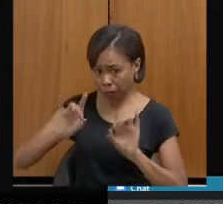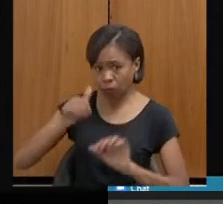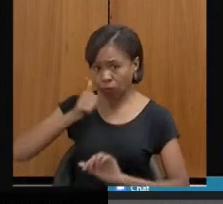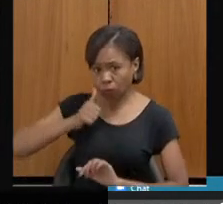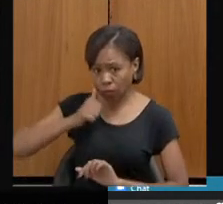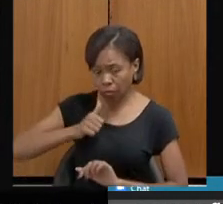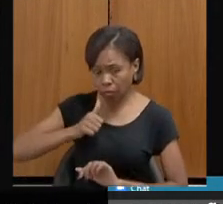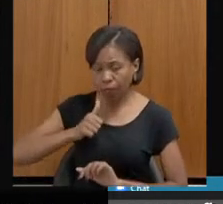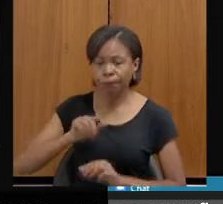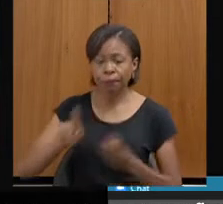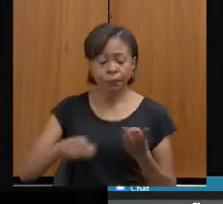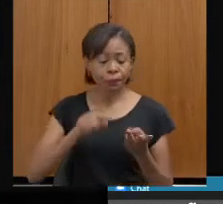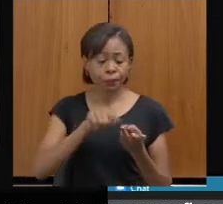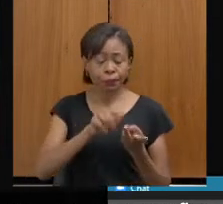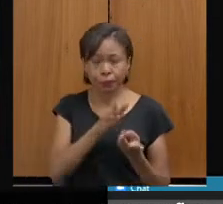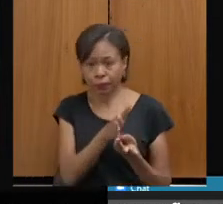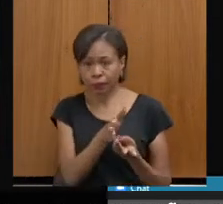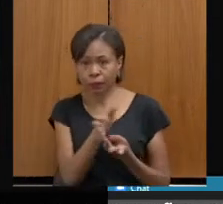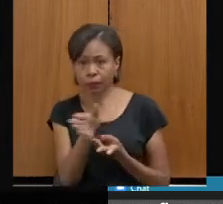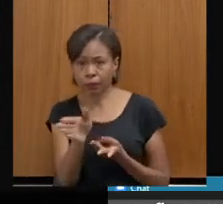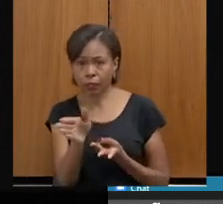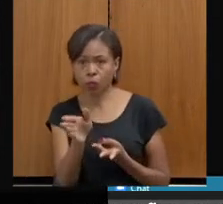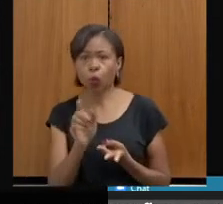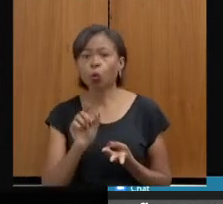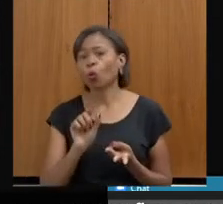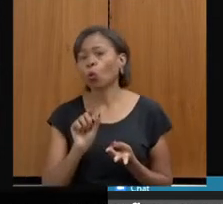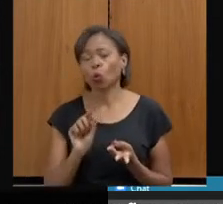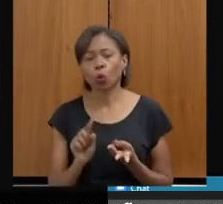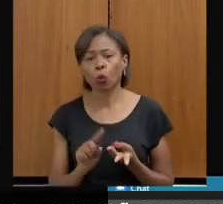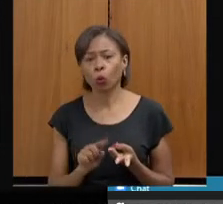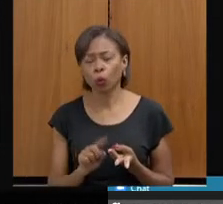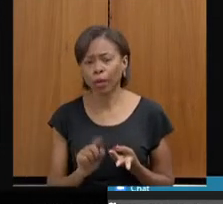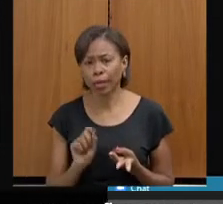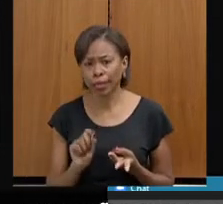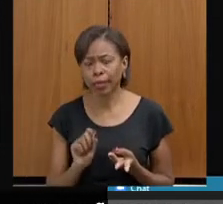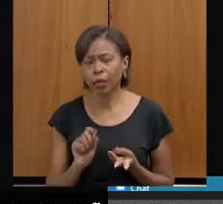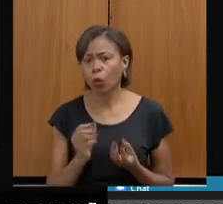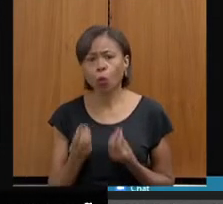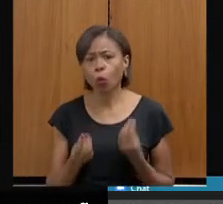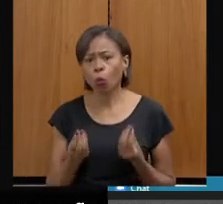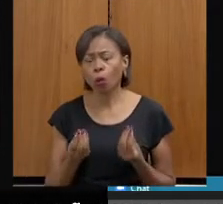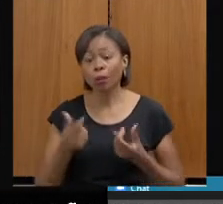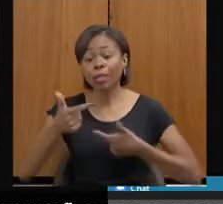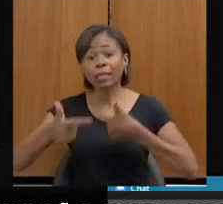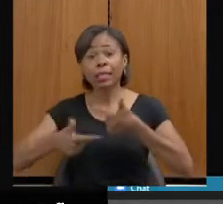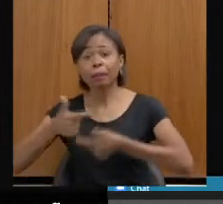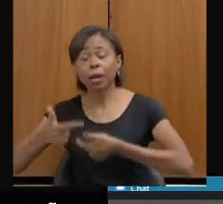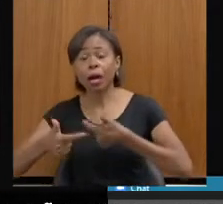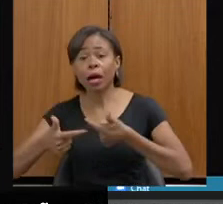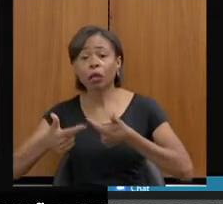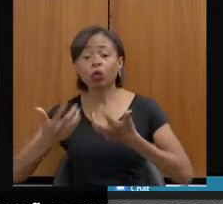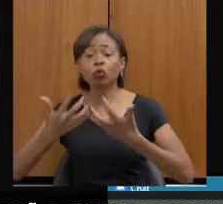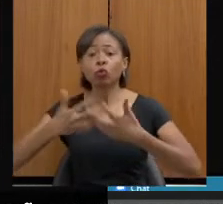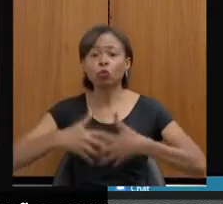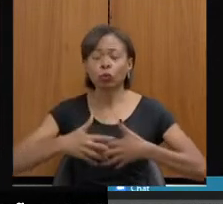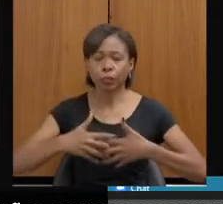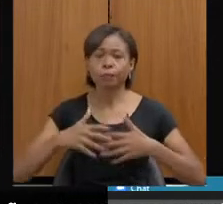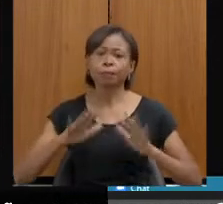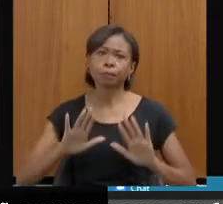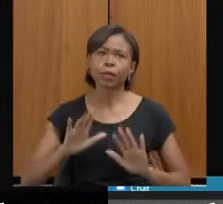eixo, os fluxos de trabalho. Há atribuição exclusiva para atendimento à mulher,